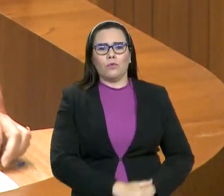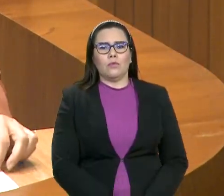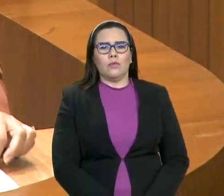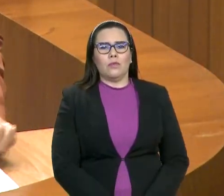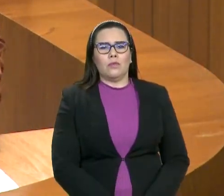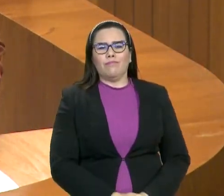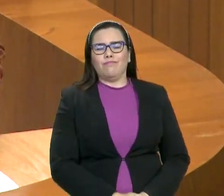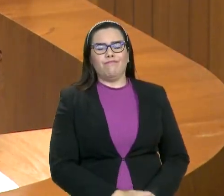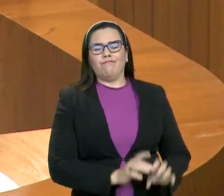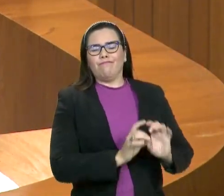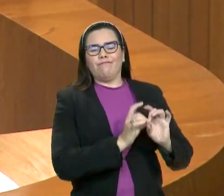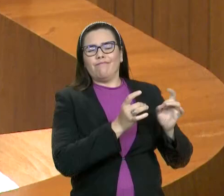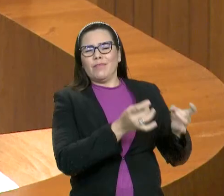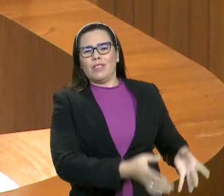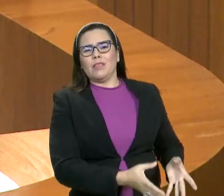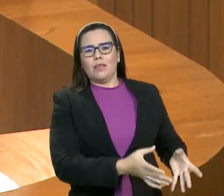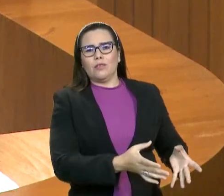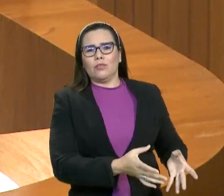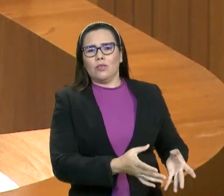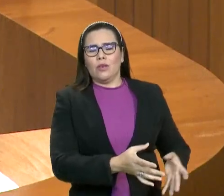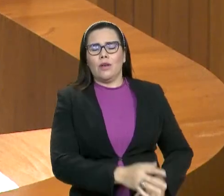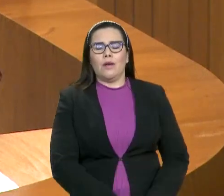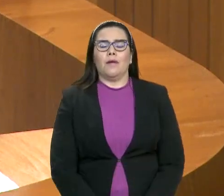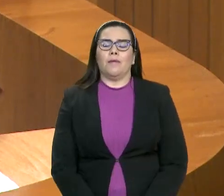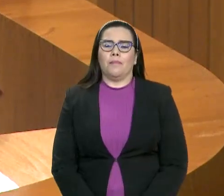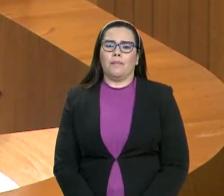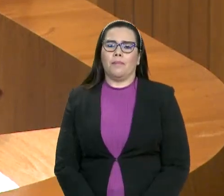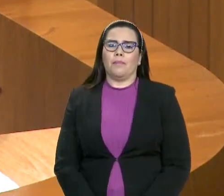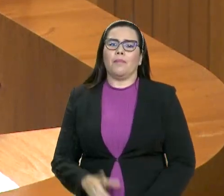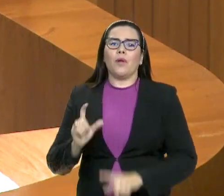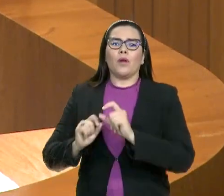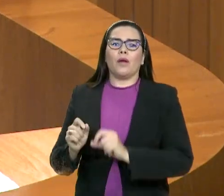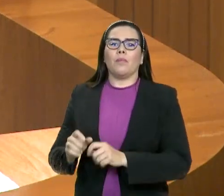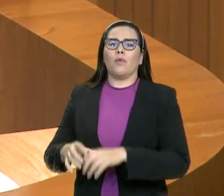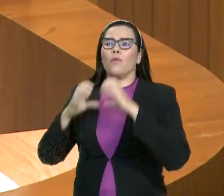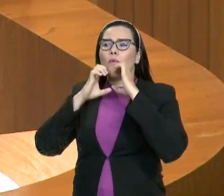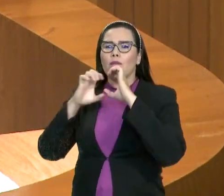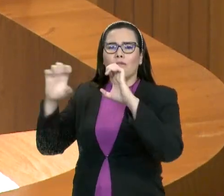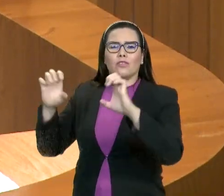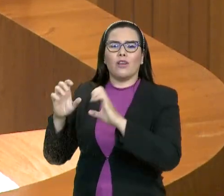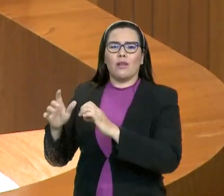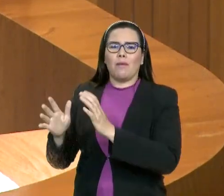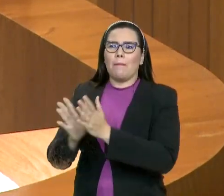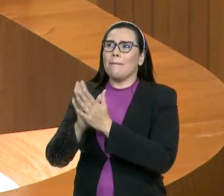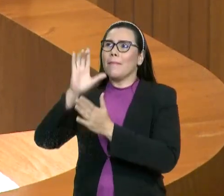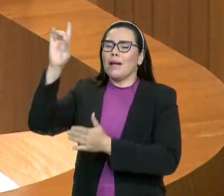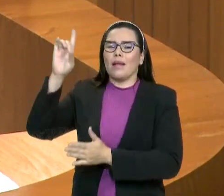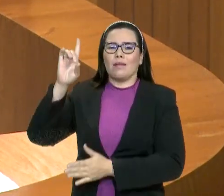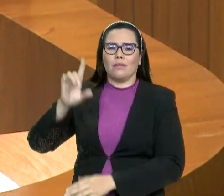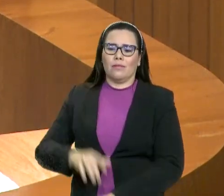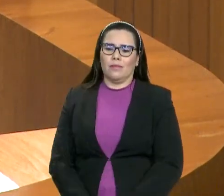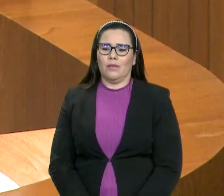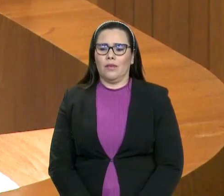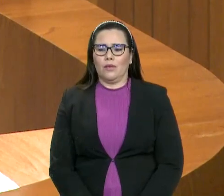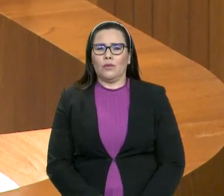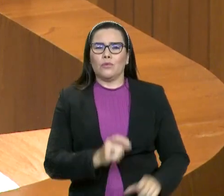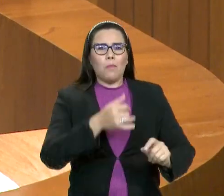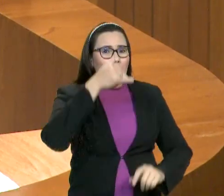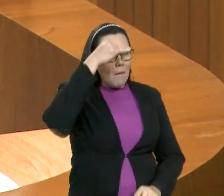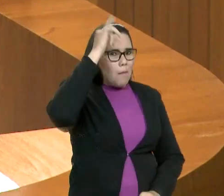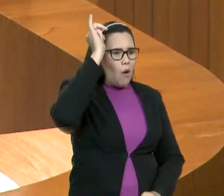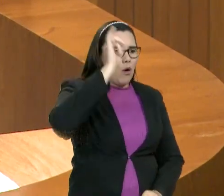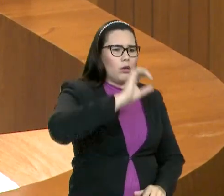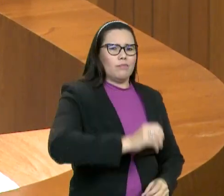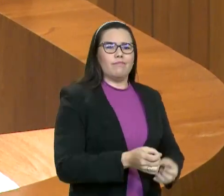Jesus. Troque o boi desta velha cultura terrena pelo cordeiro de Deus, que é